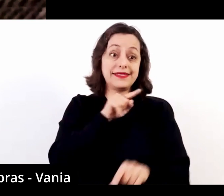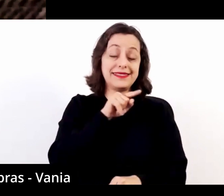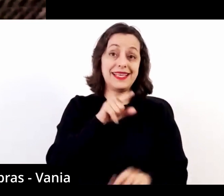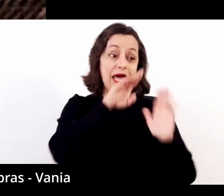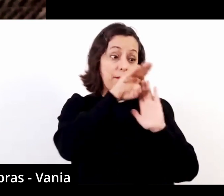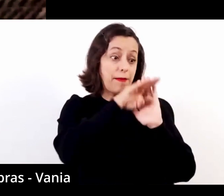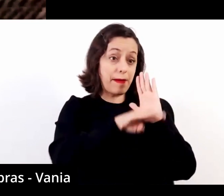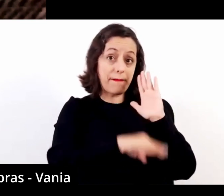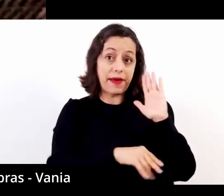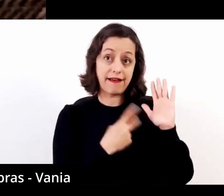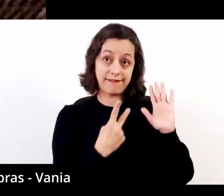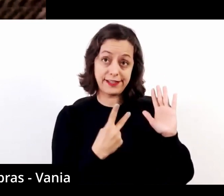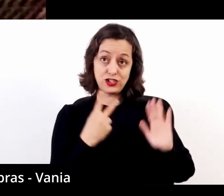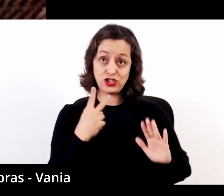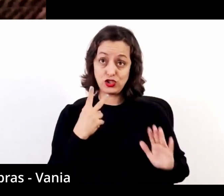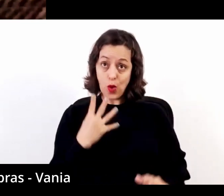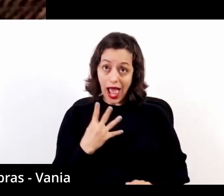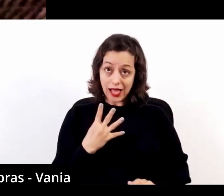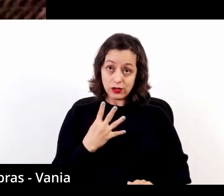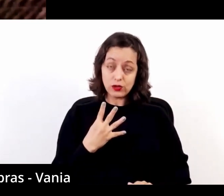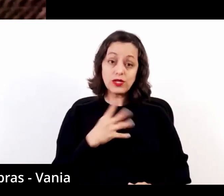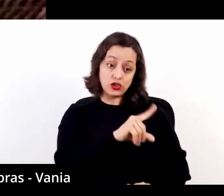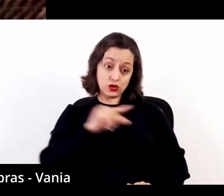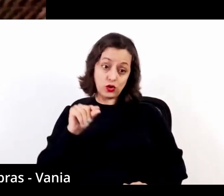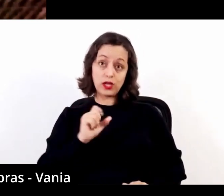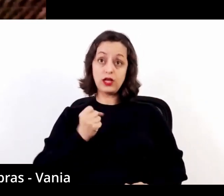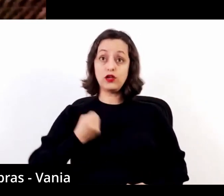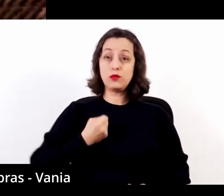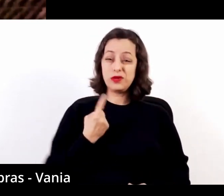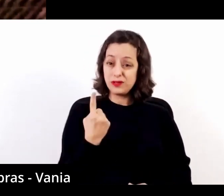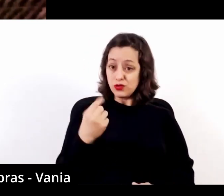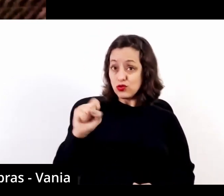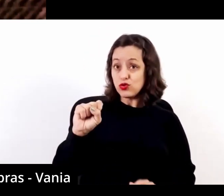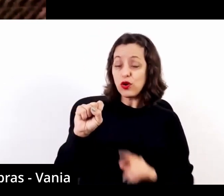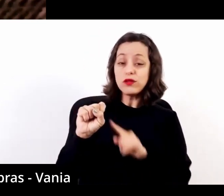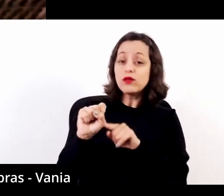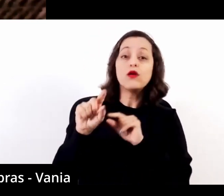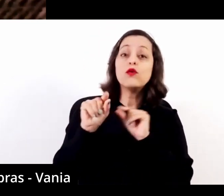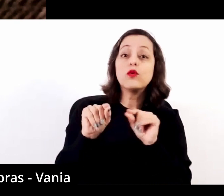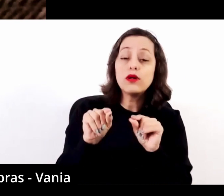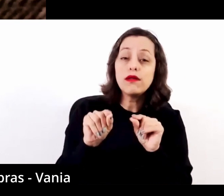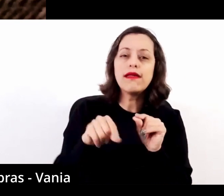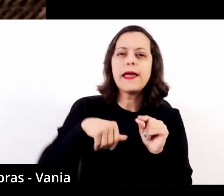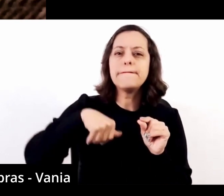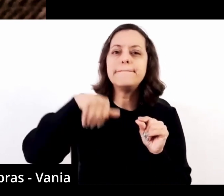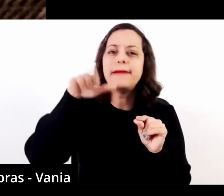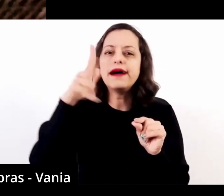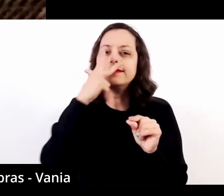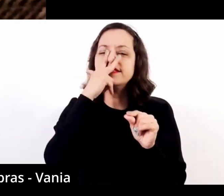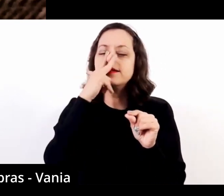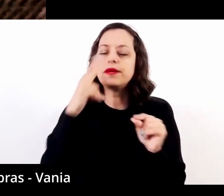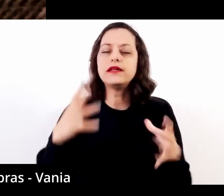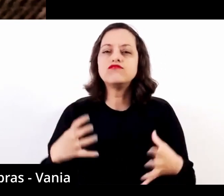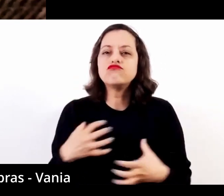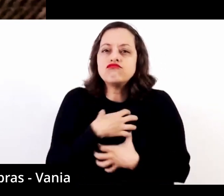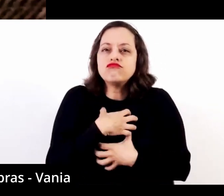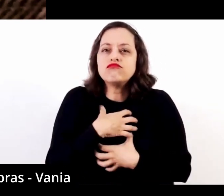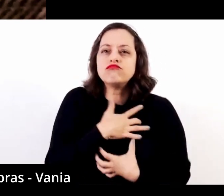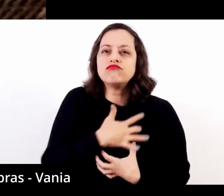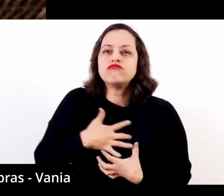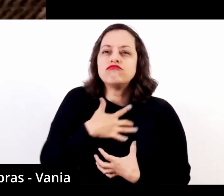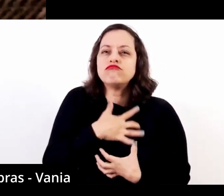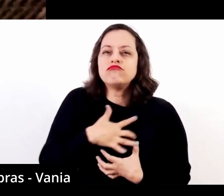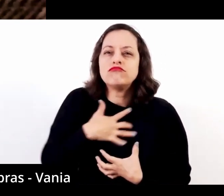número 18 é especialmente dramática e profunda, justamente porque